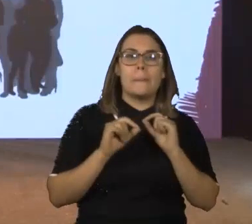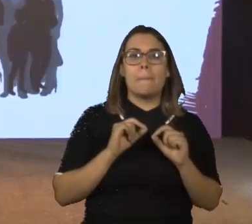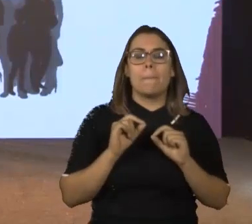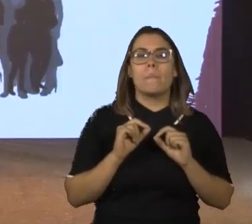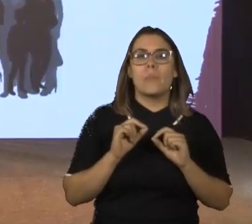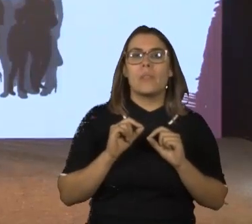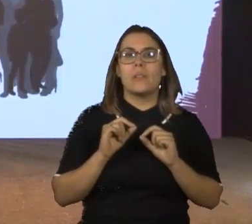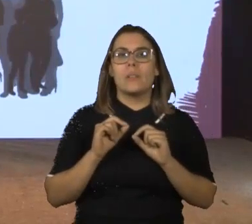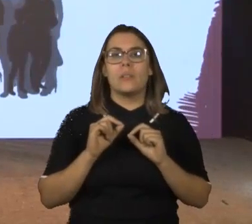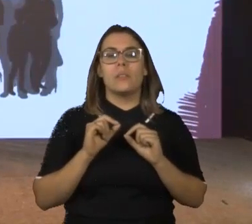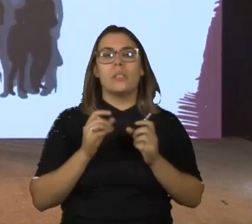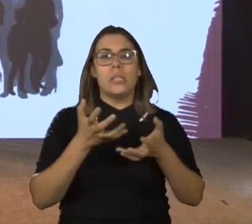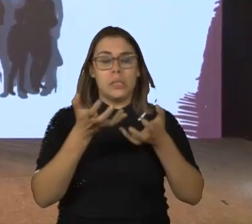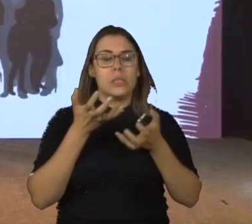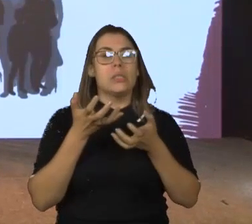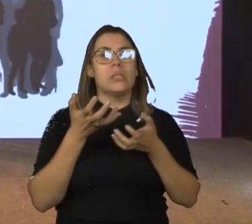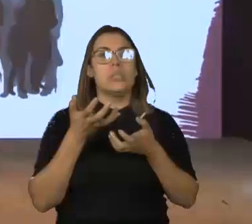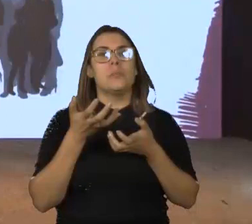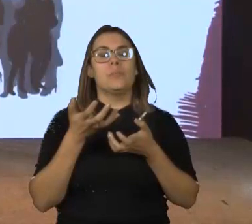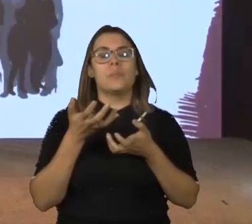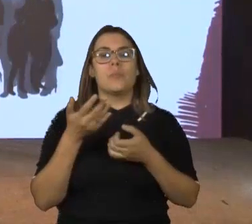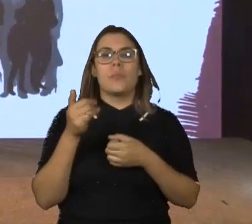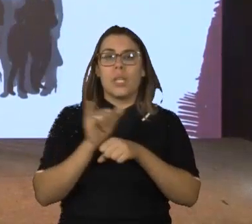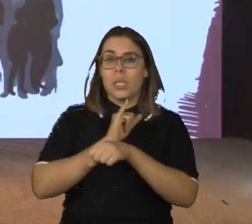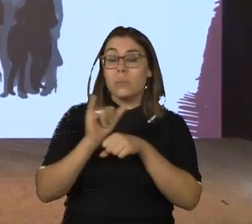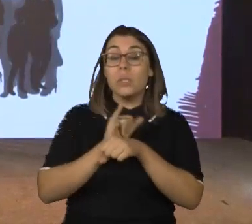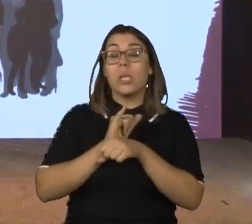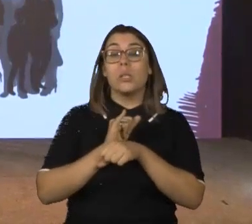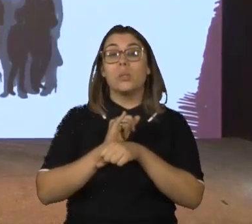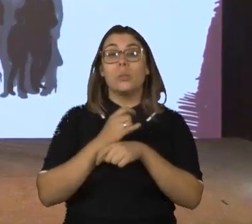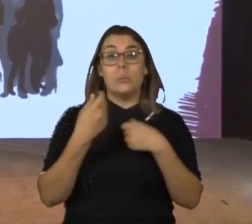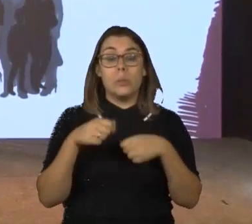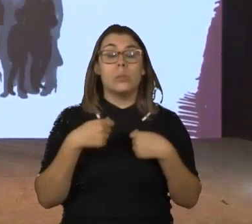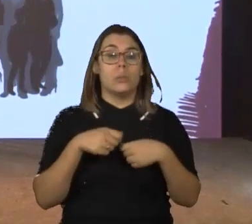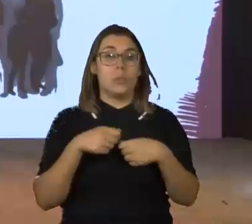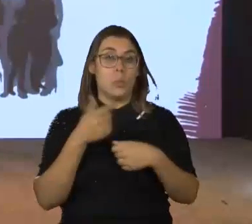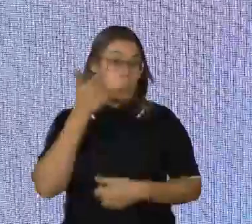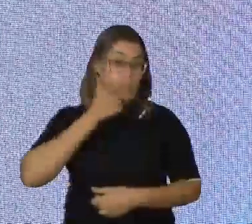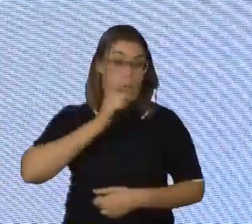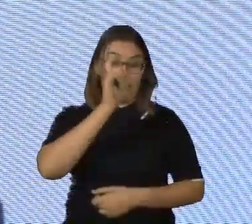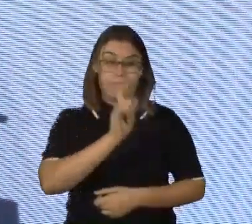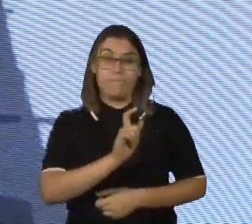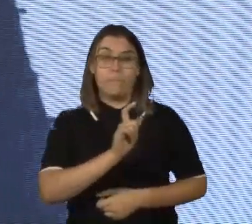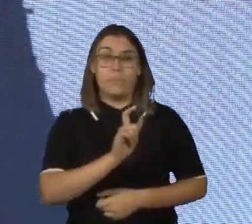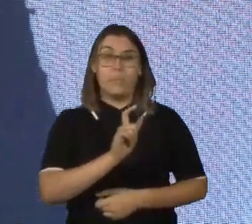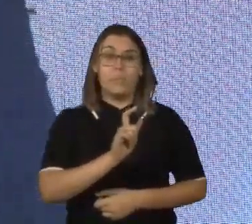cidadãos, é oferecer elementos acessíveis para que, na medida do possível, possam conduzir suas vidas, se